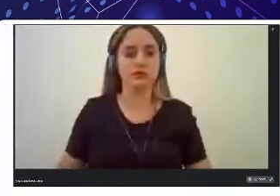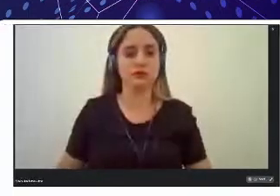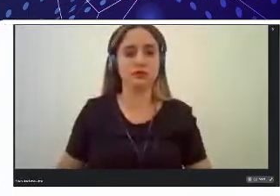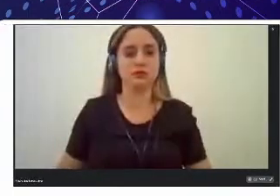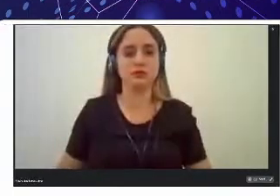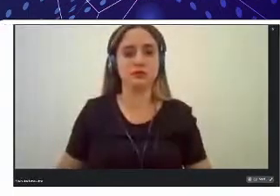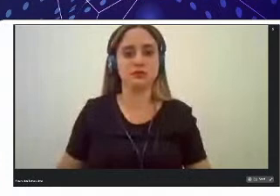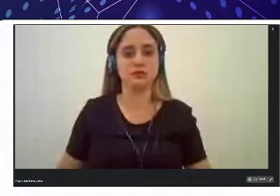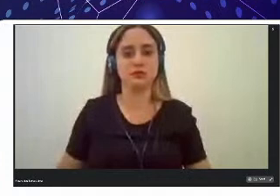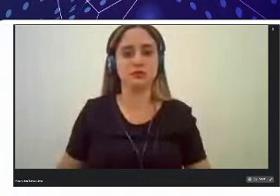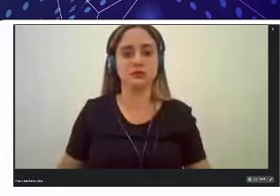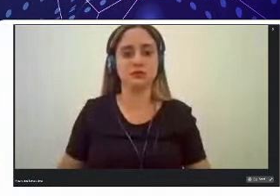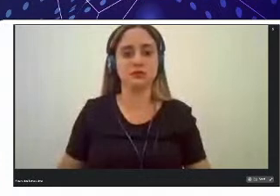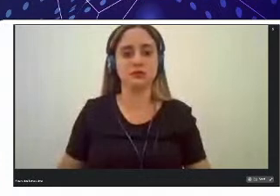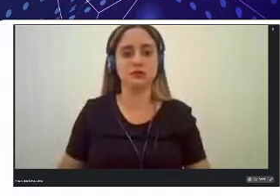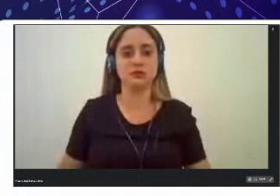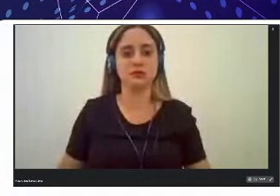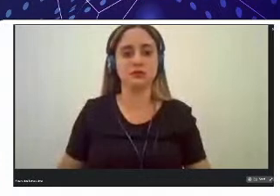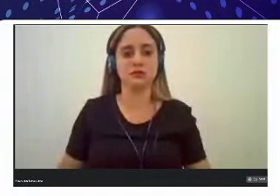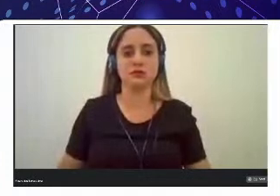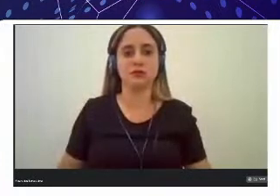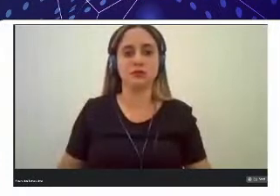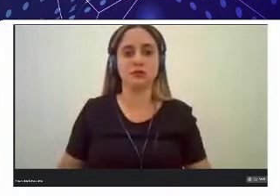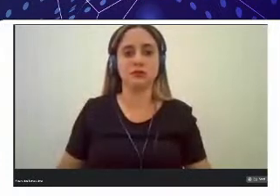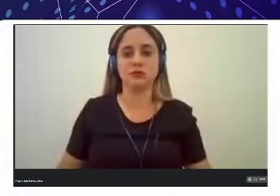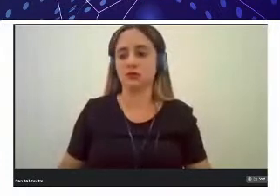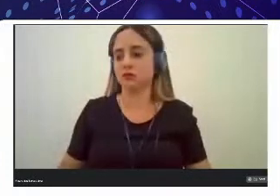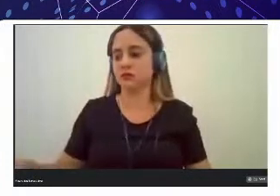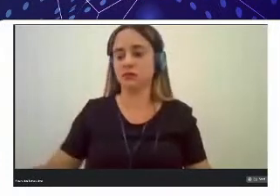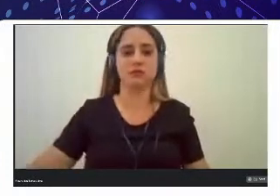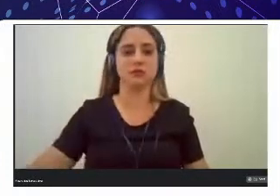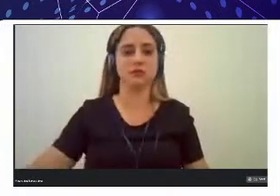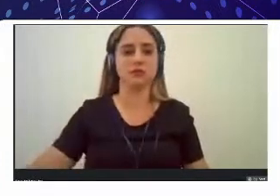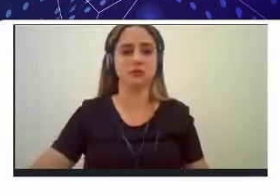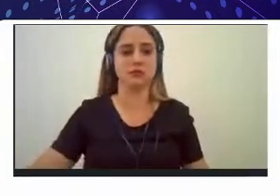Marcona, a Bruna está com problema técnico, então, você é da vez.